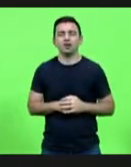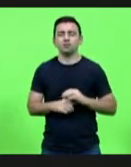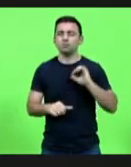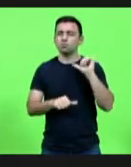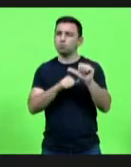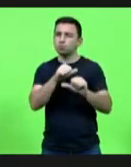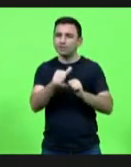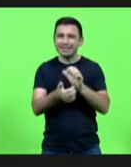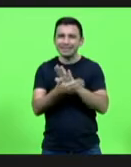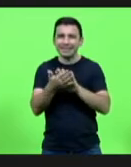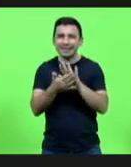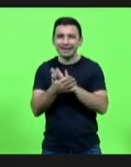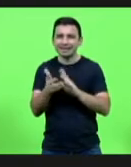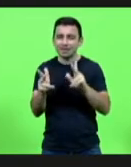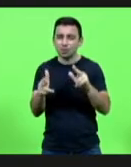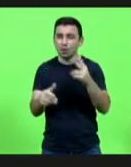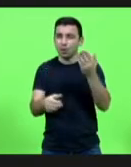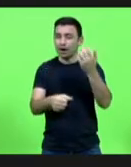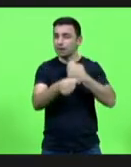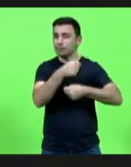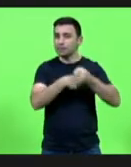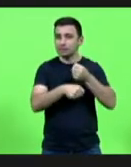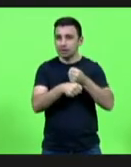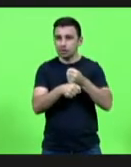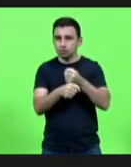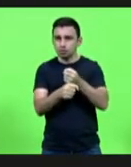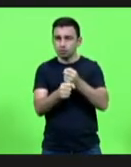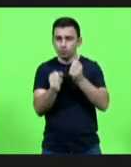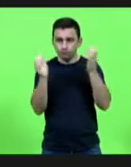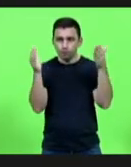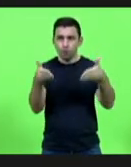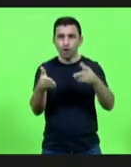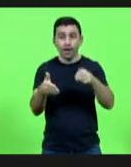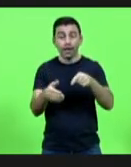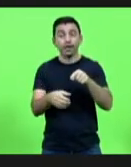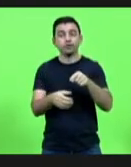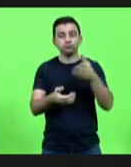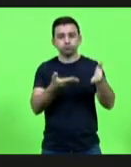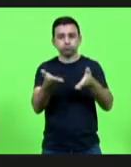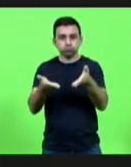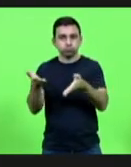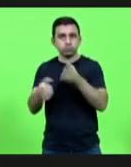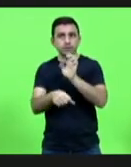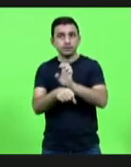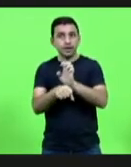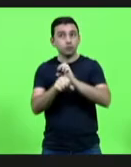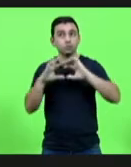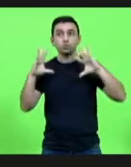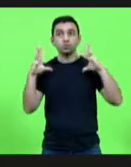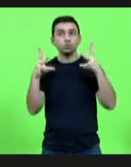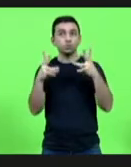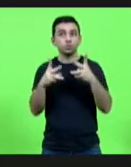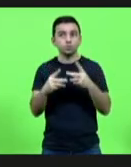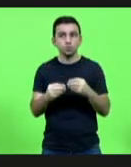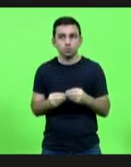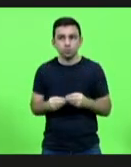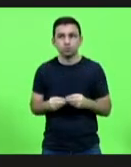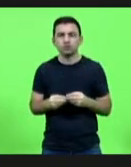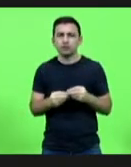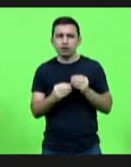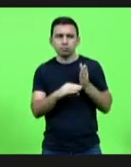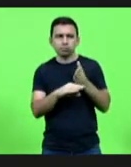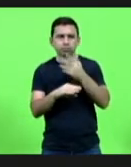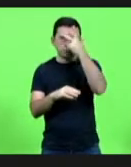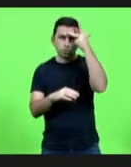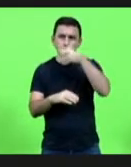o mesmo foco do ano passado, é atender o Estado inteiro, o máximo possível. Então, pensar nisso e chegar a todas as pessoas,